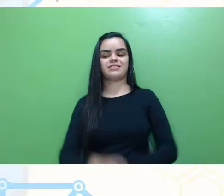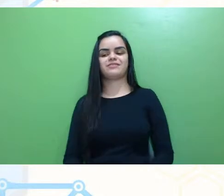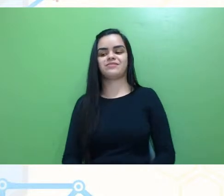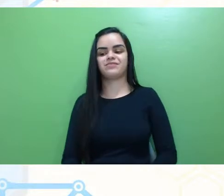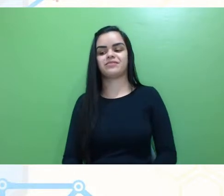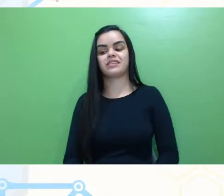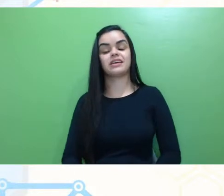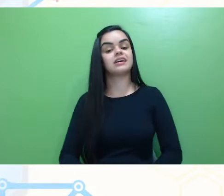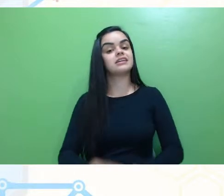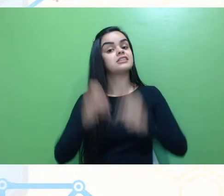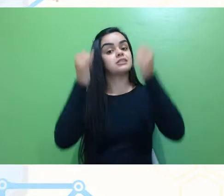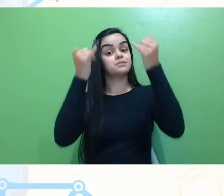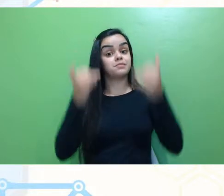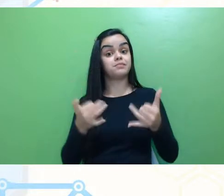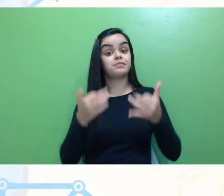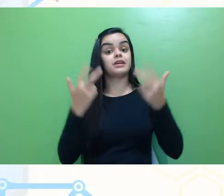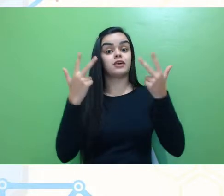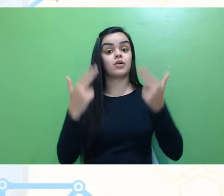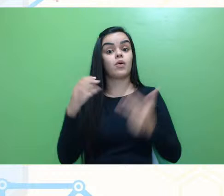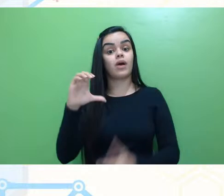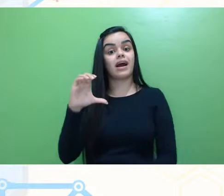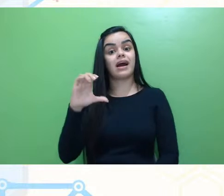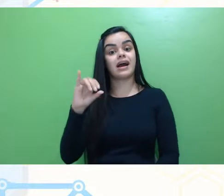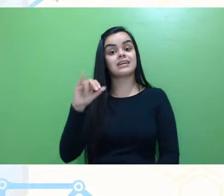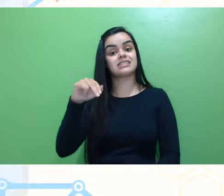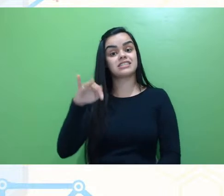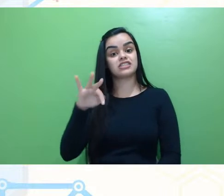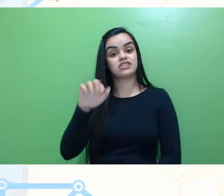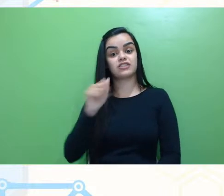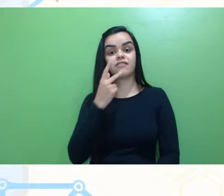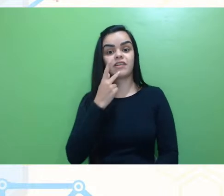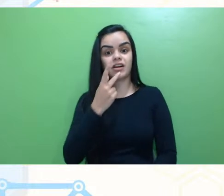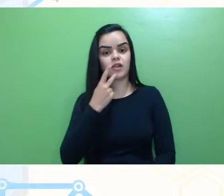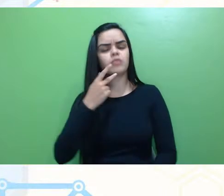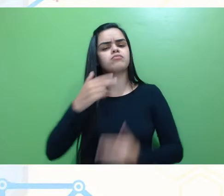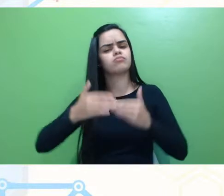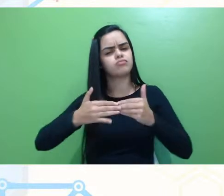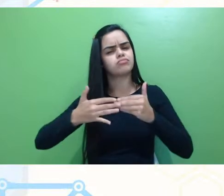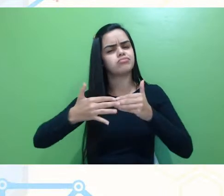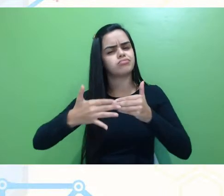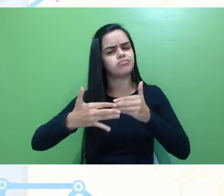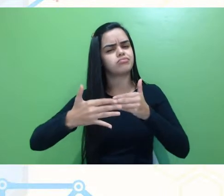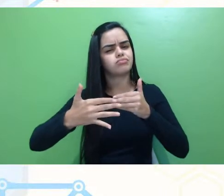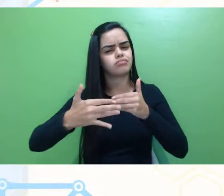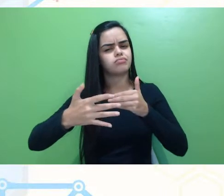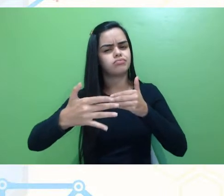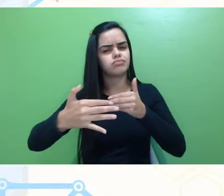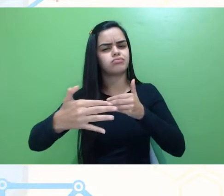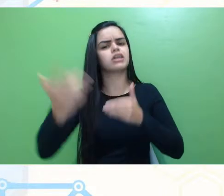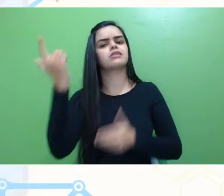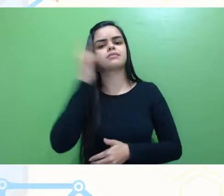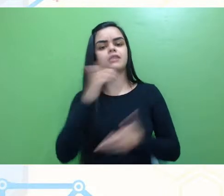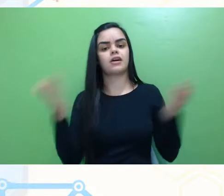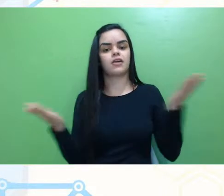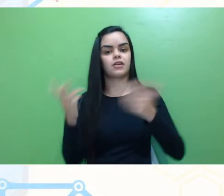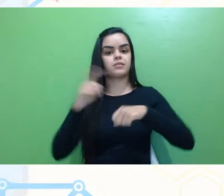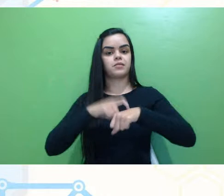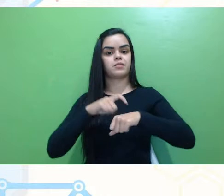sintetiza, como a Cíntia comentou, o nosso, a nossa caminhada, né, até, até esse momento.